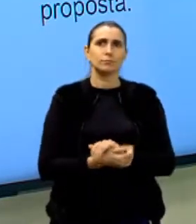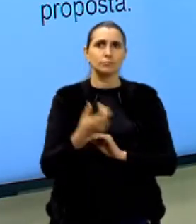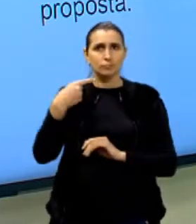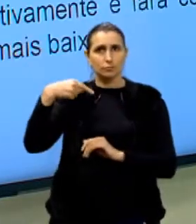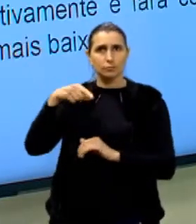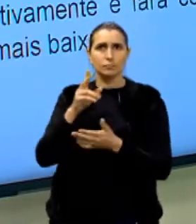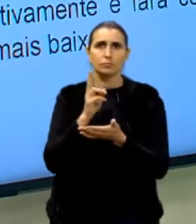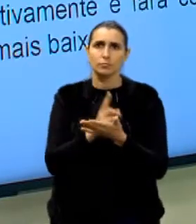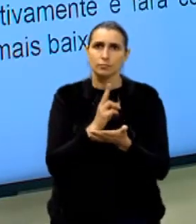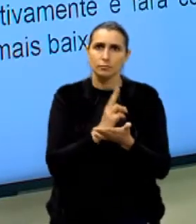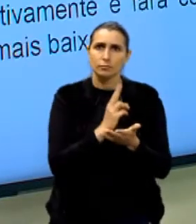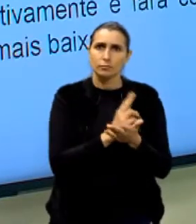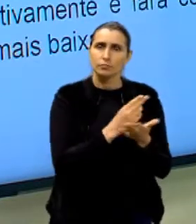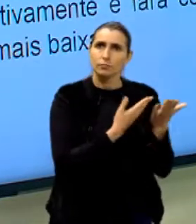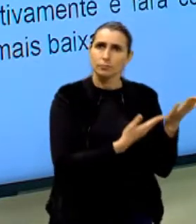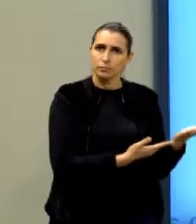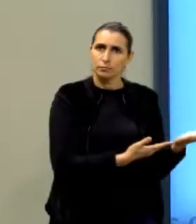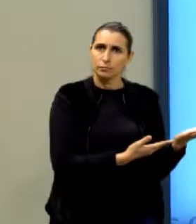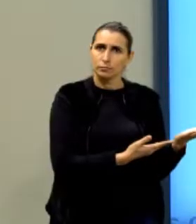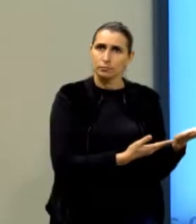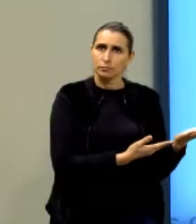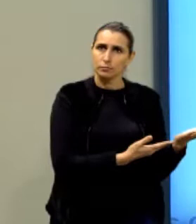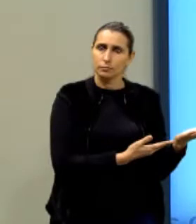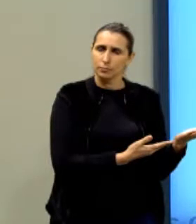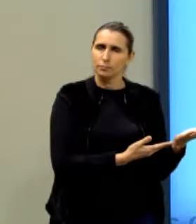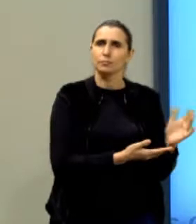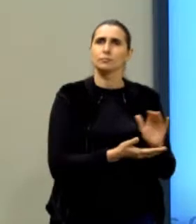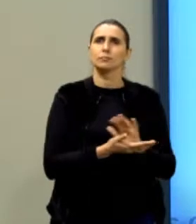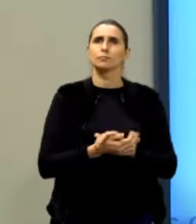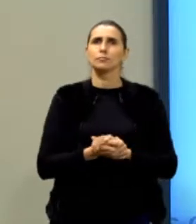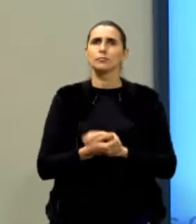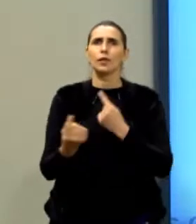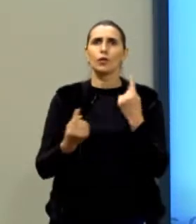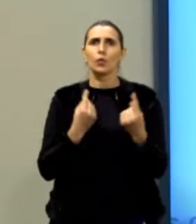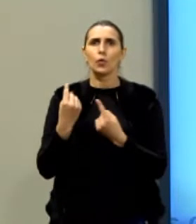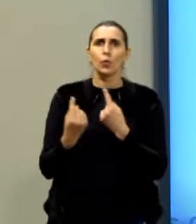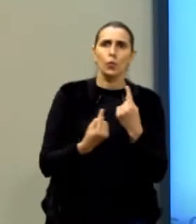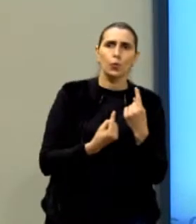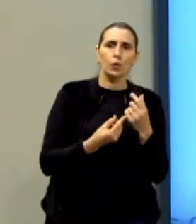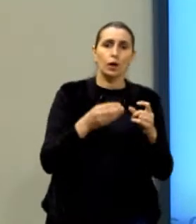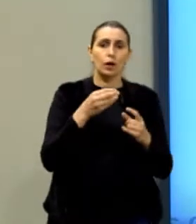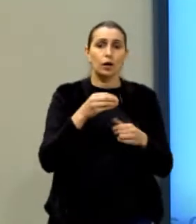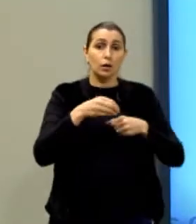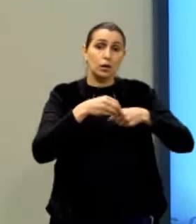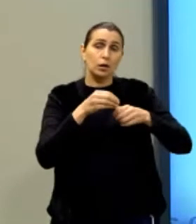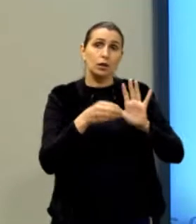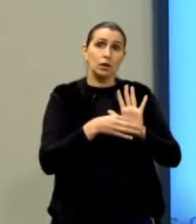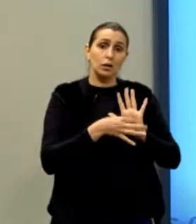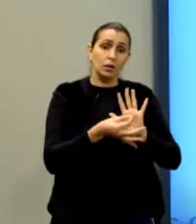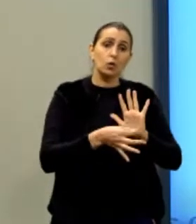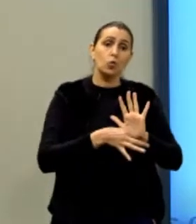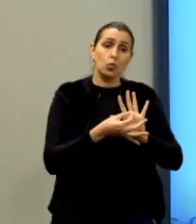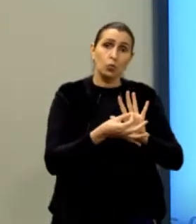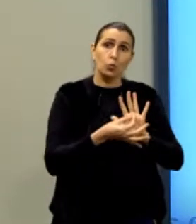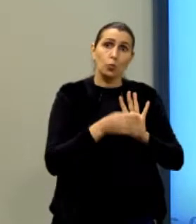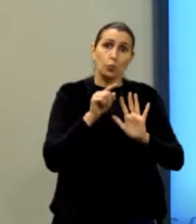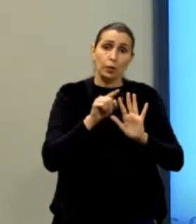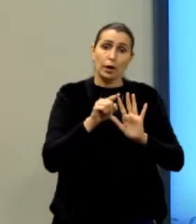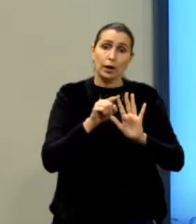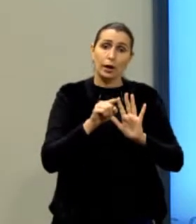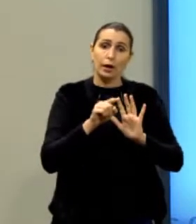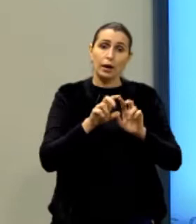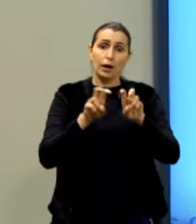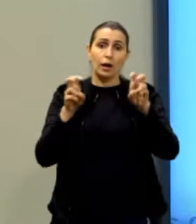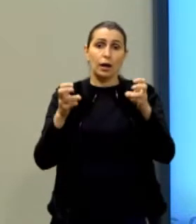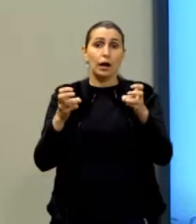seguir aqui. Olha só. Algumas recomendações para atender plenamente as expectativas em relação